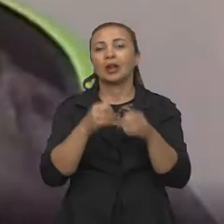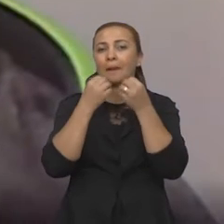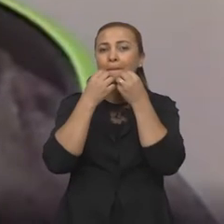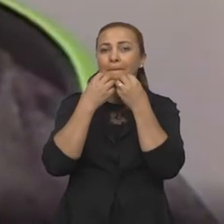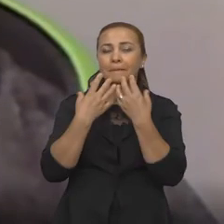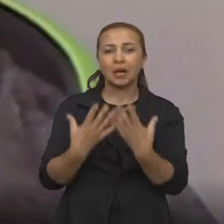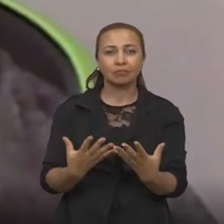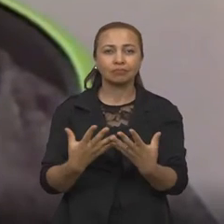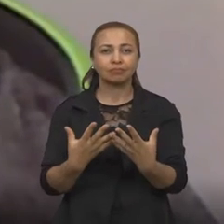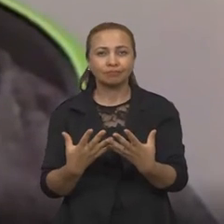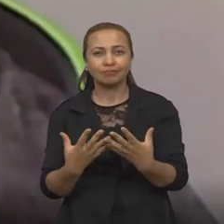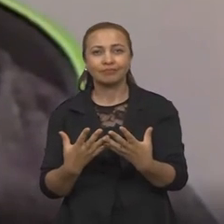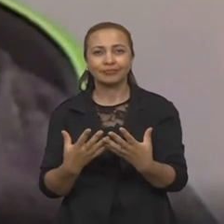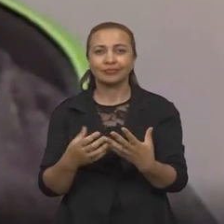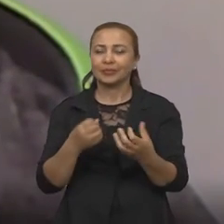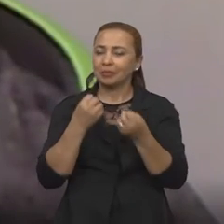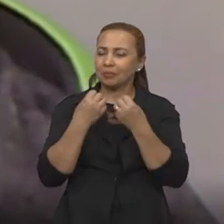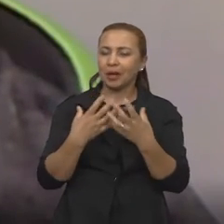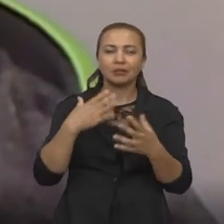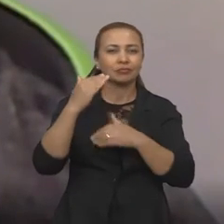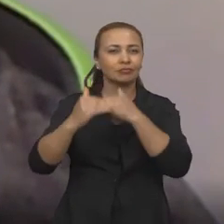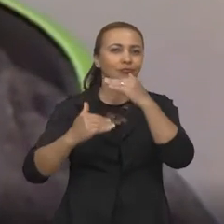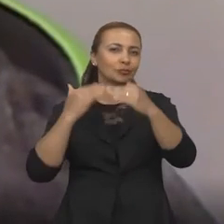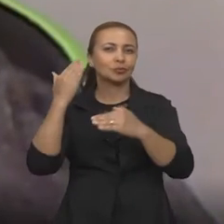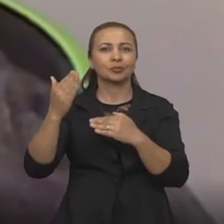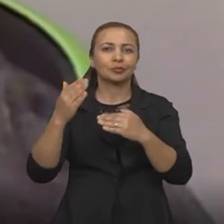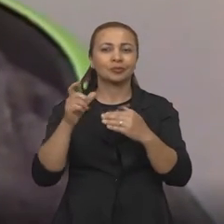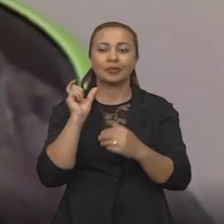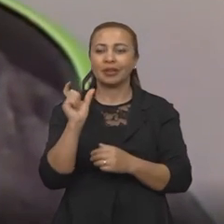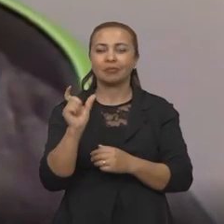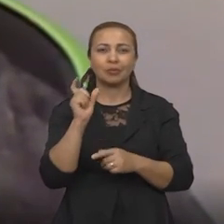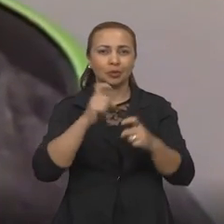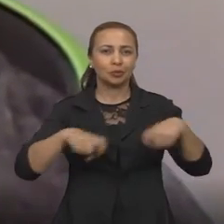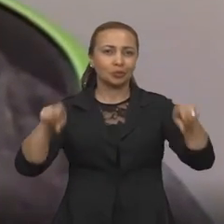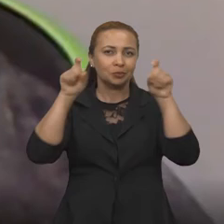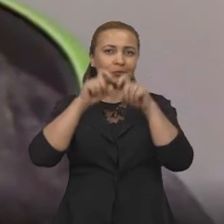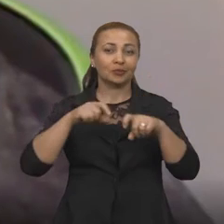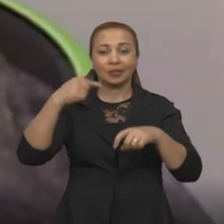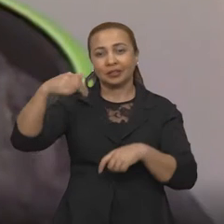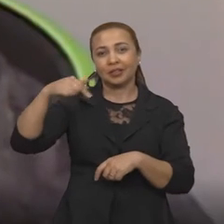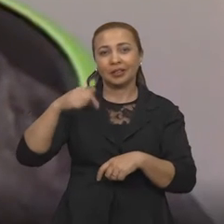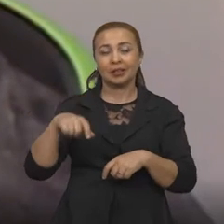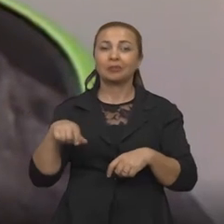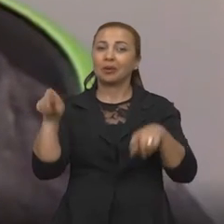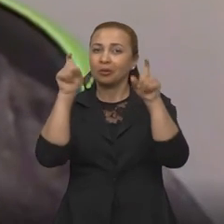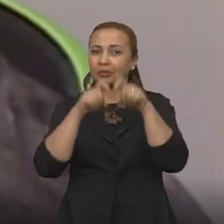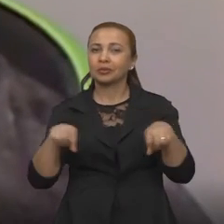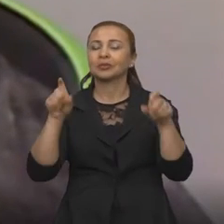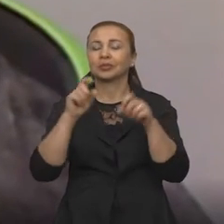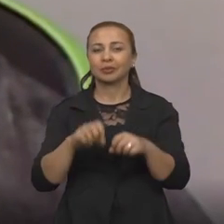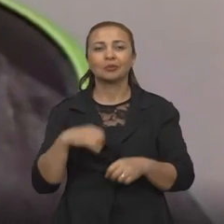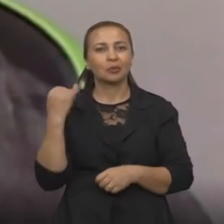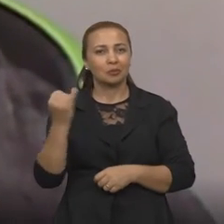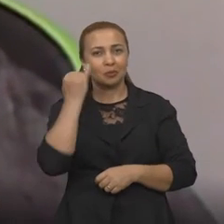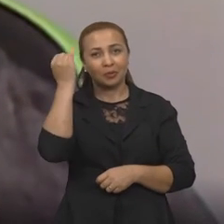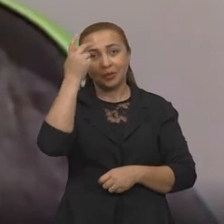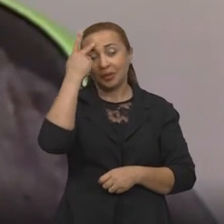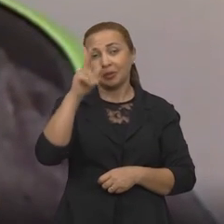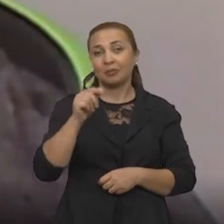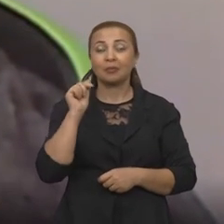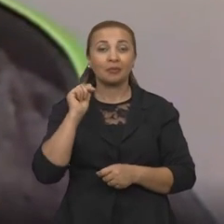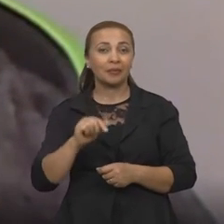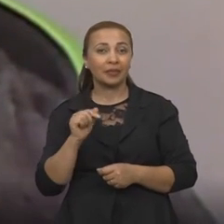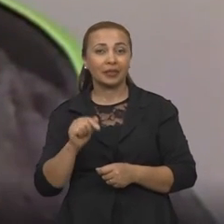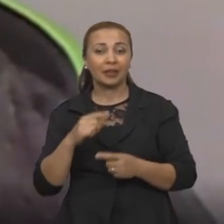desenvolvido na parte de computação e a química computacional foi crucial para